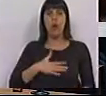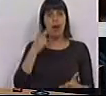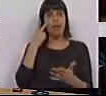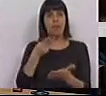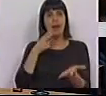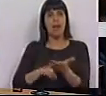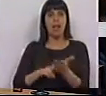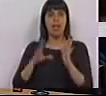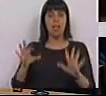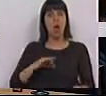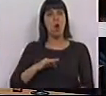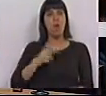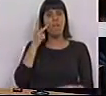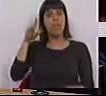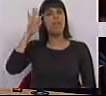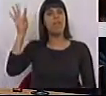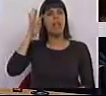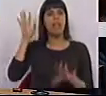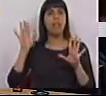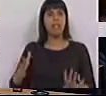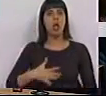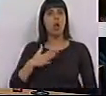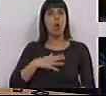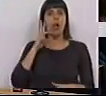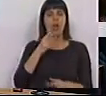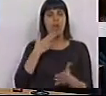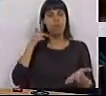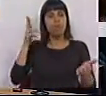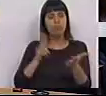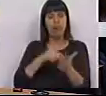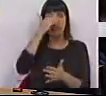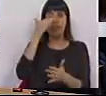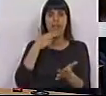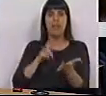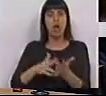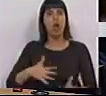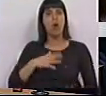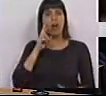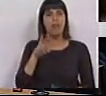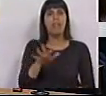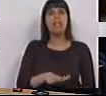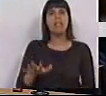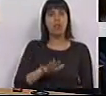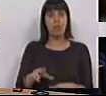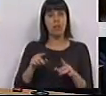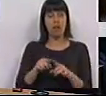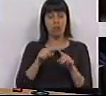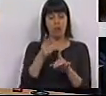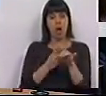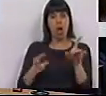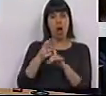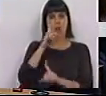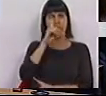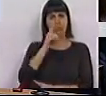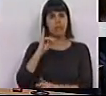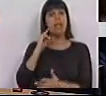a realidade, os senhores vivem na fantasia, não querem ver a crua realidade, não querem ver a situação deste aumento